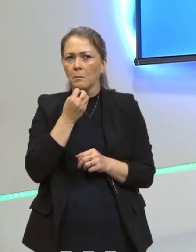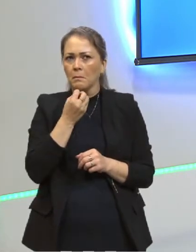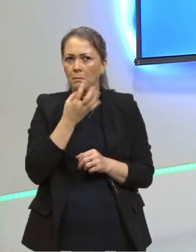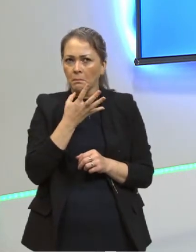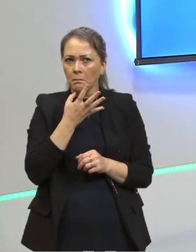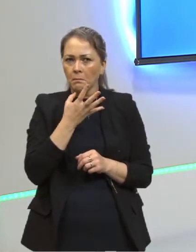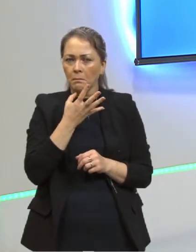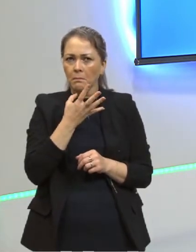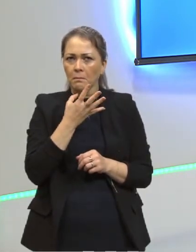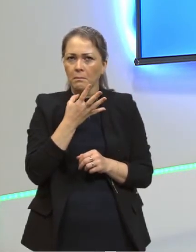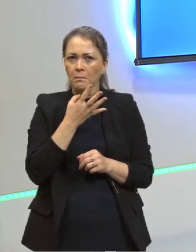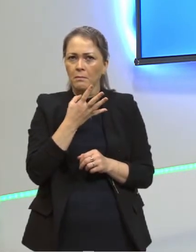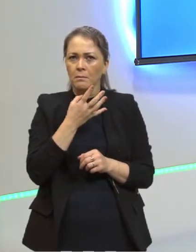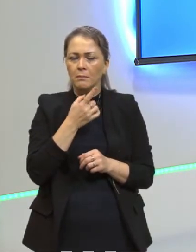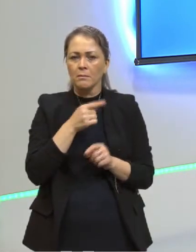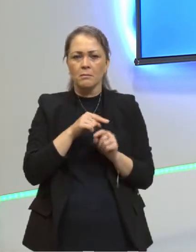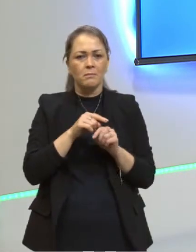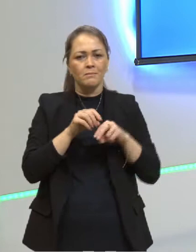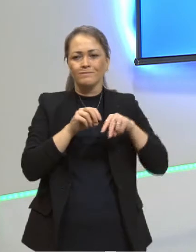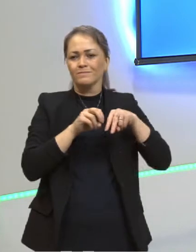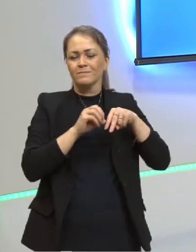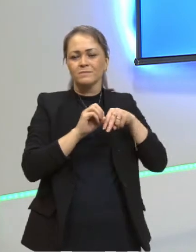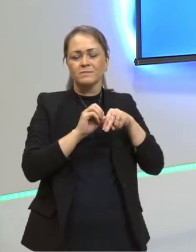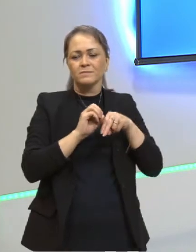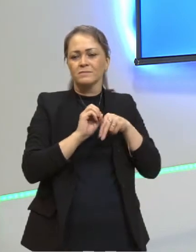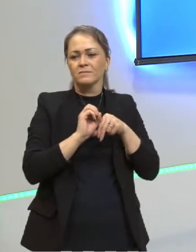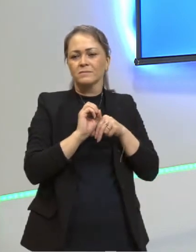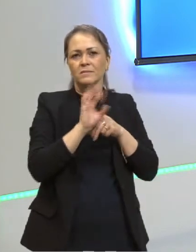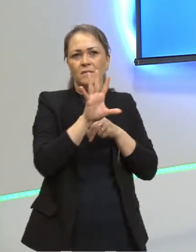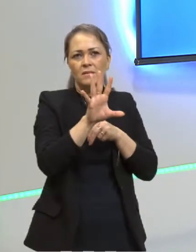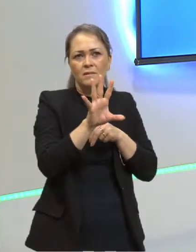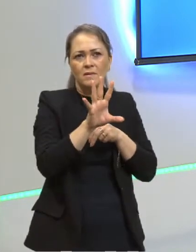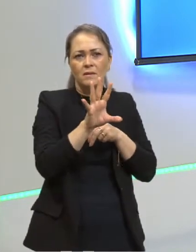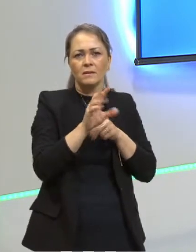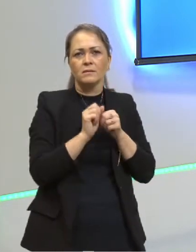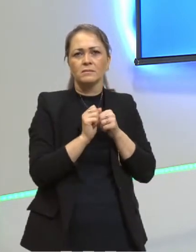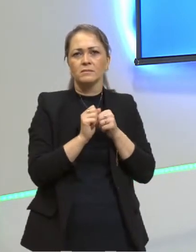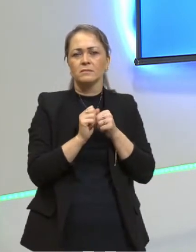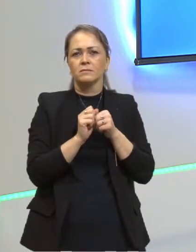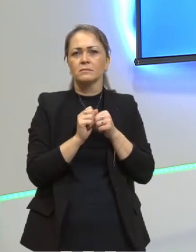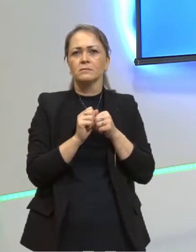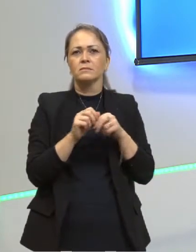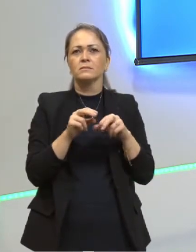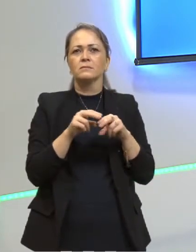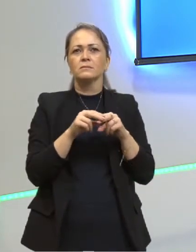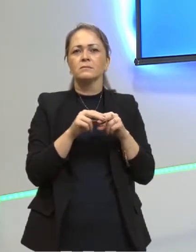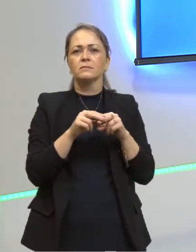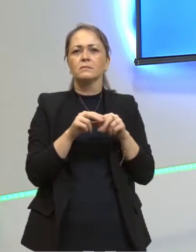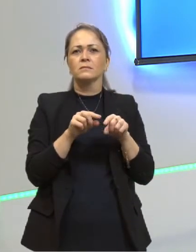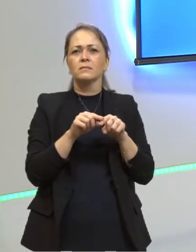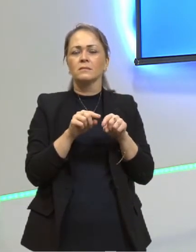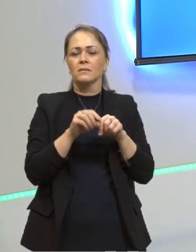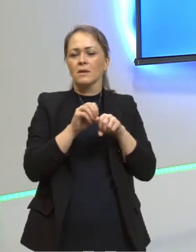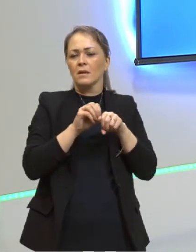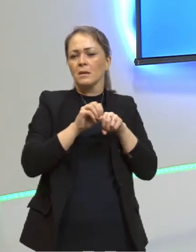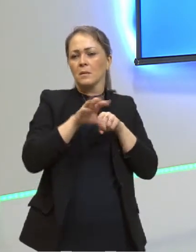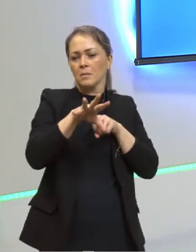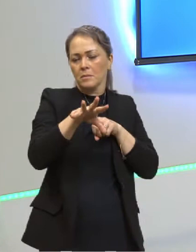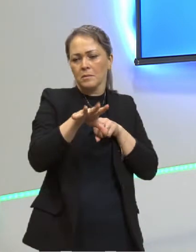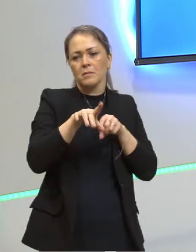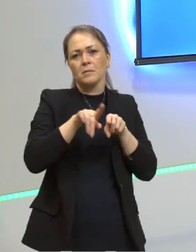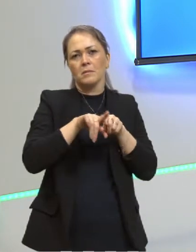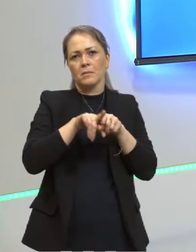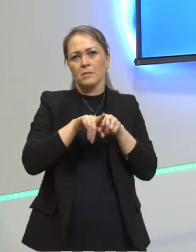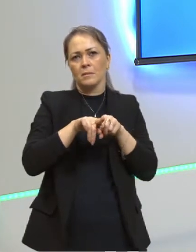ela absorve, mas ela não reflete. E ela também, pela cor preta, ela emite também. Mas emite a